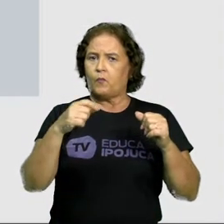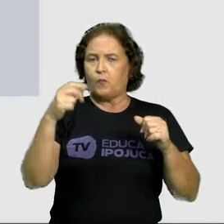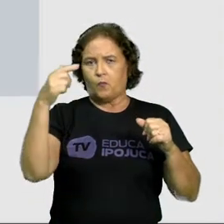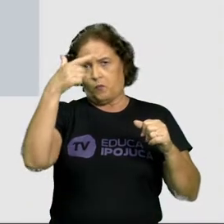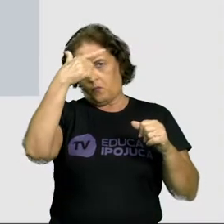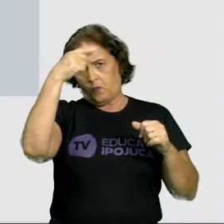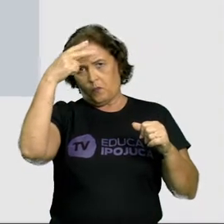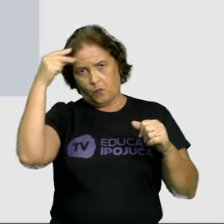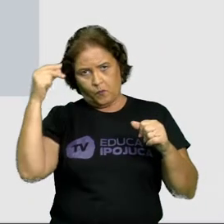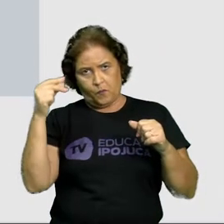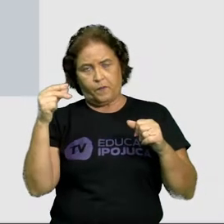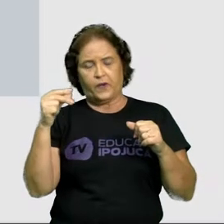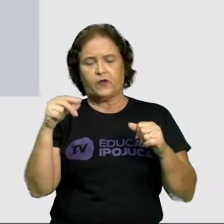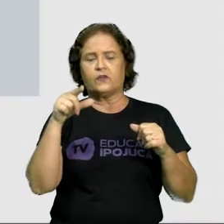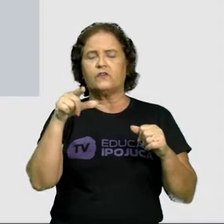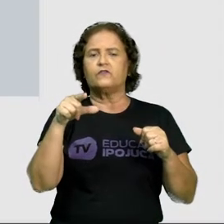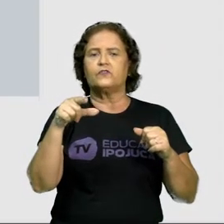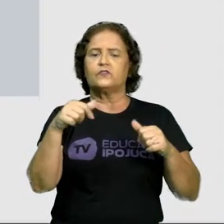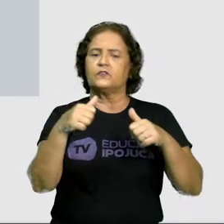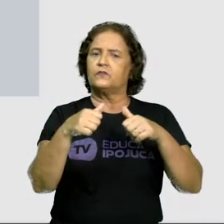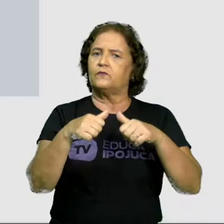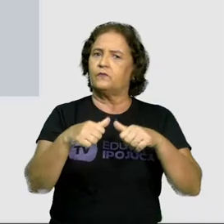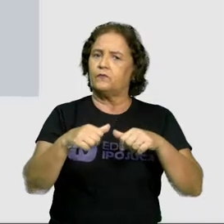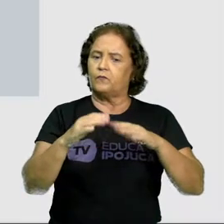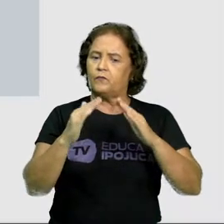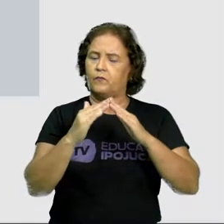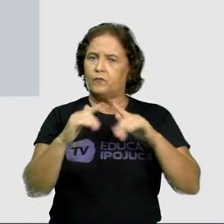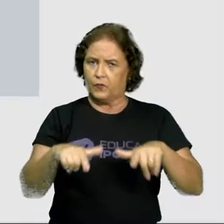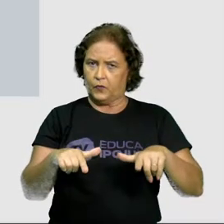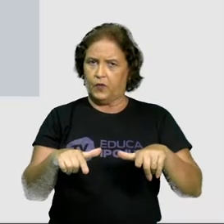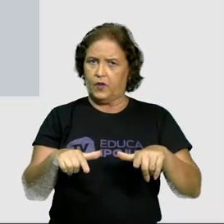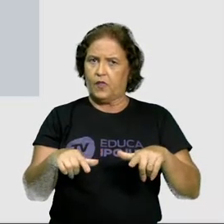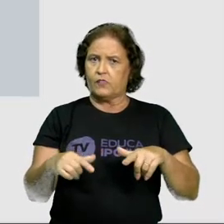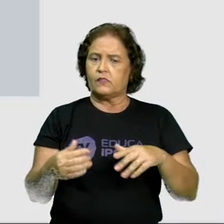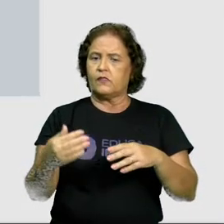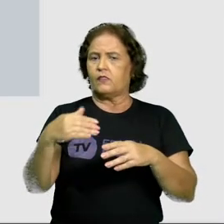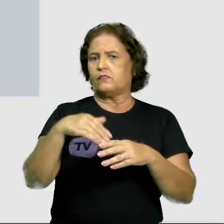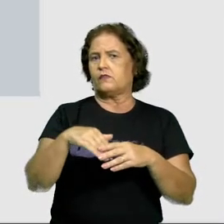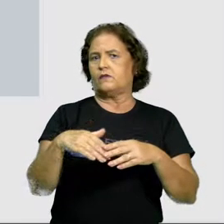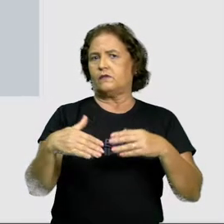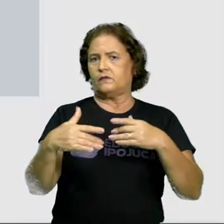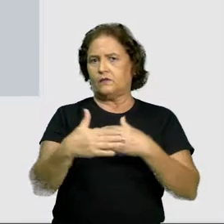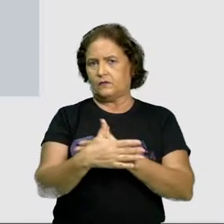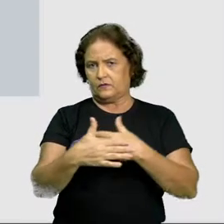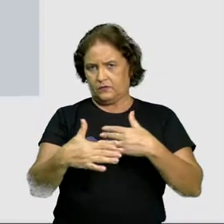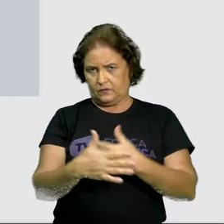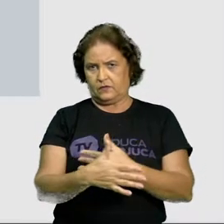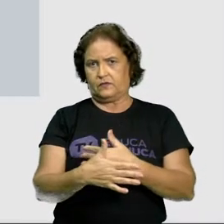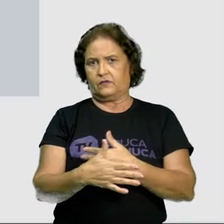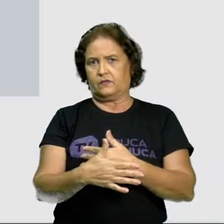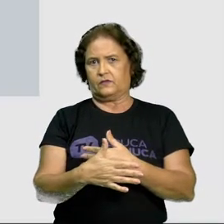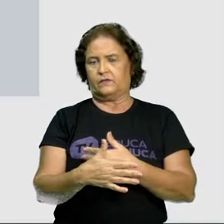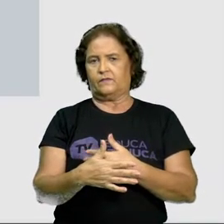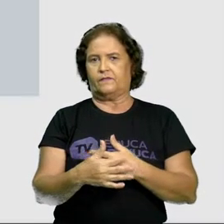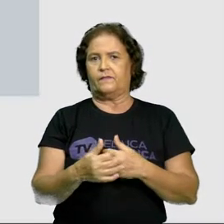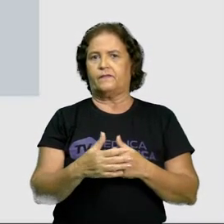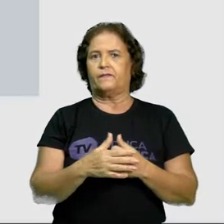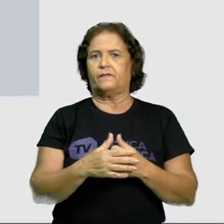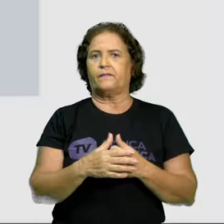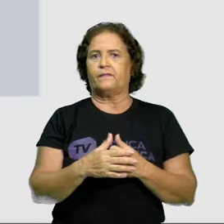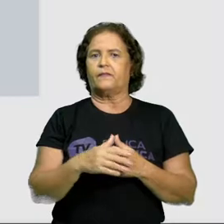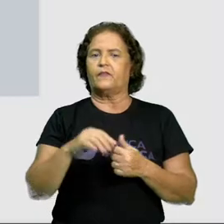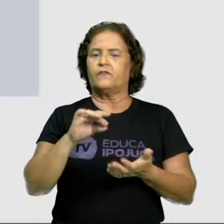localizado na sua cidade? Sim, crianças. O nosso bairro está localizado na cidade.